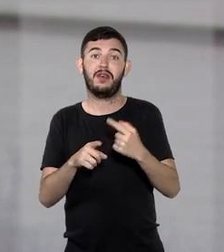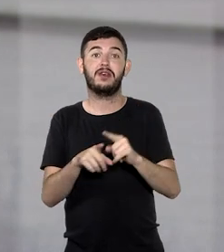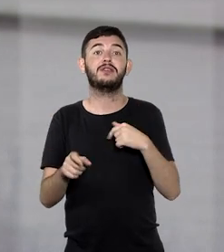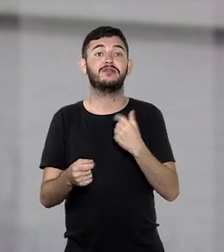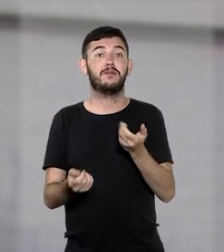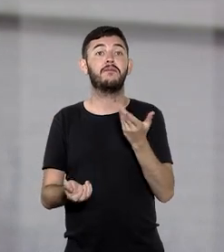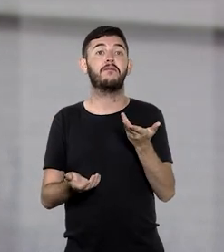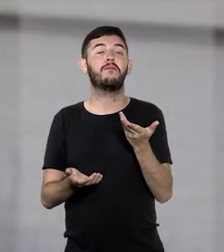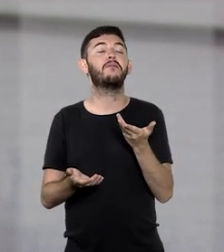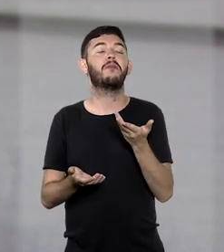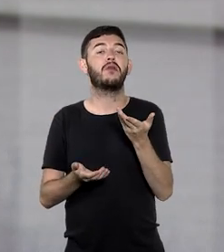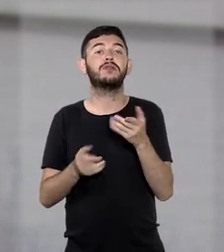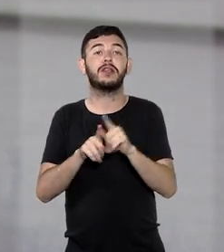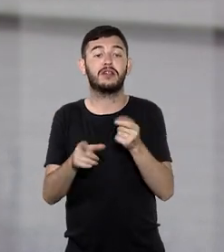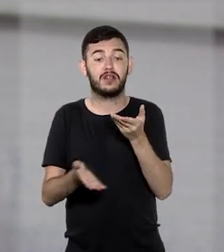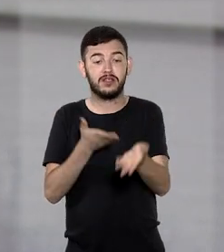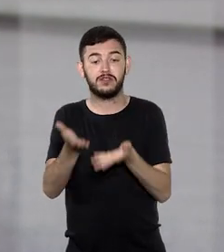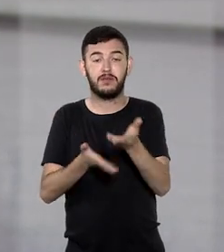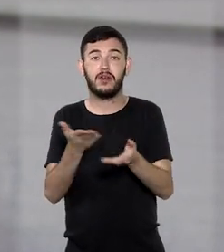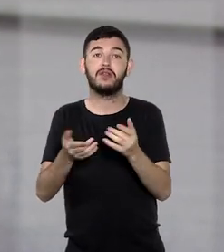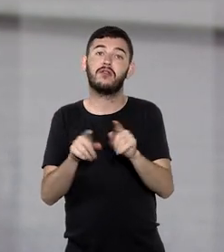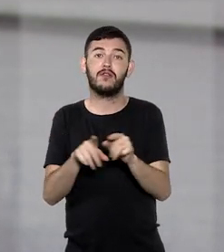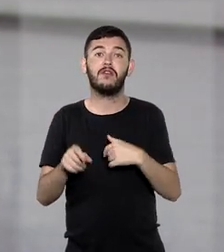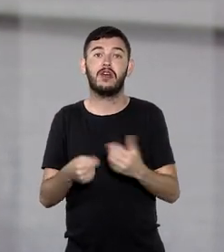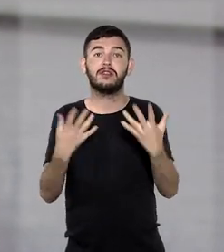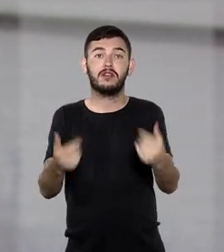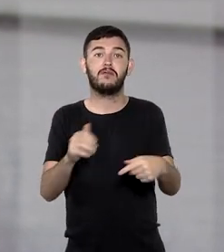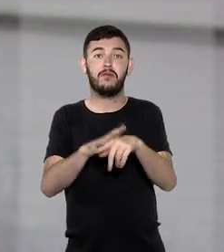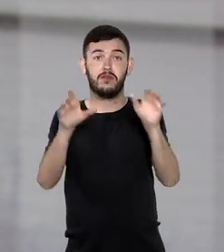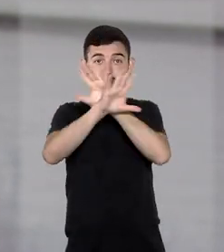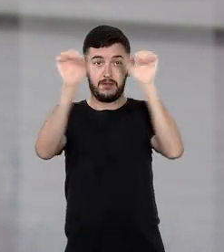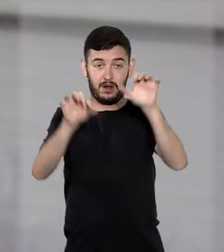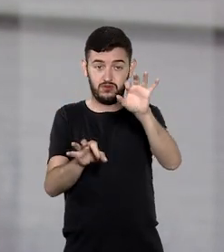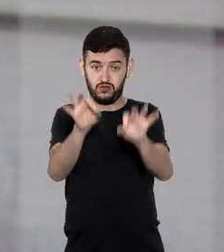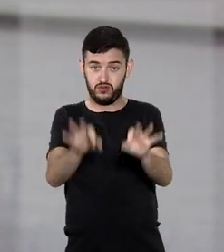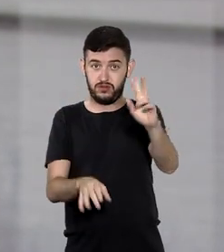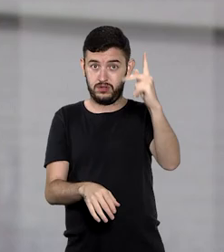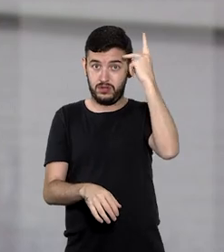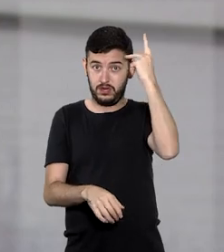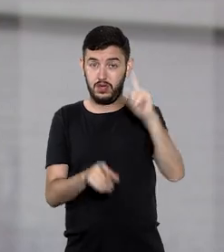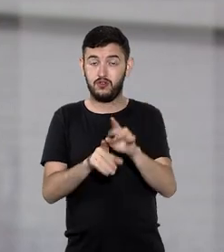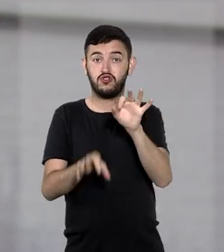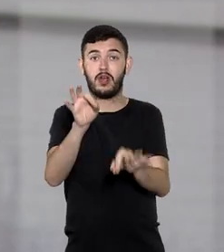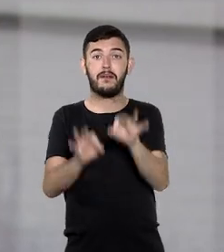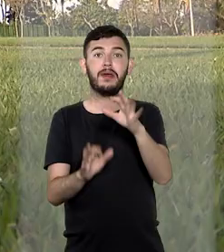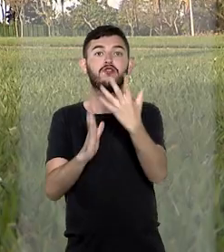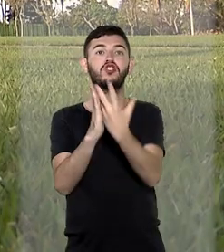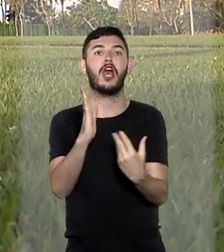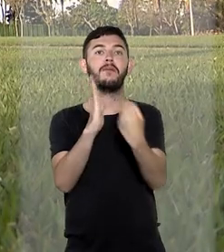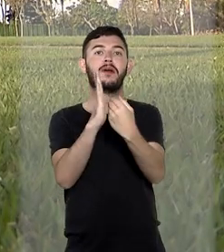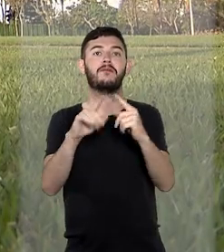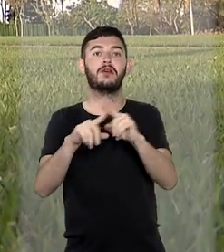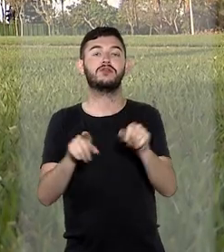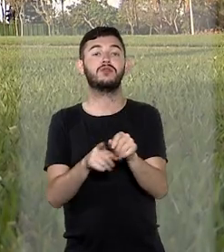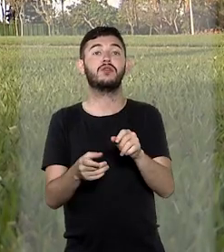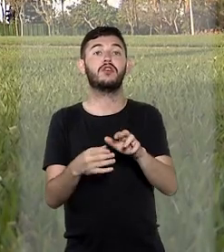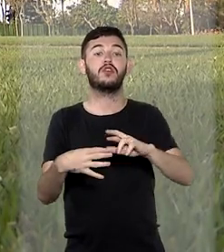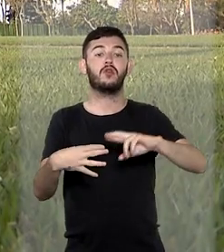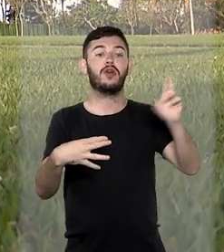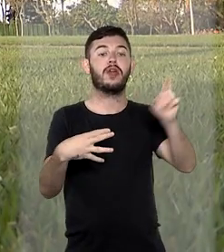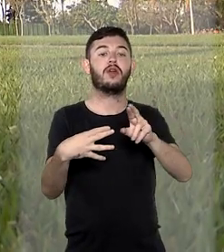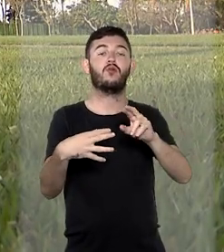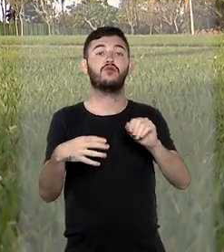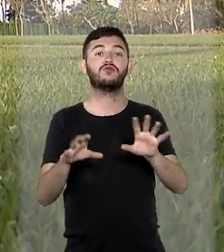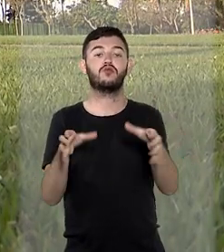que depois foi reincluído pelo Tribunal de Justiça de São Paulo em julgamento de apelação. No recurso especial que